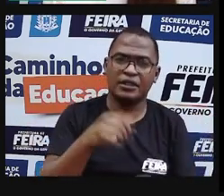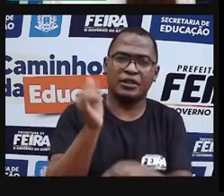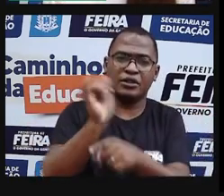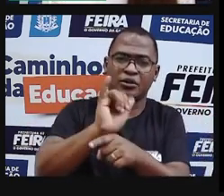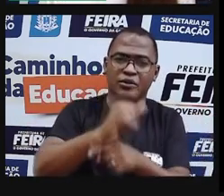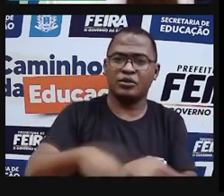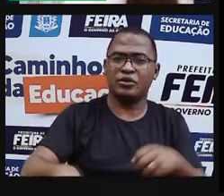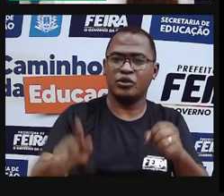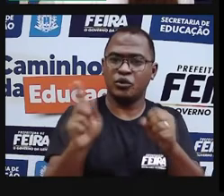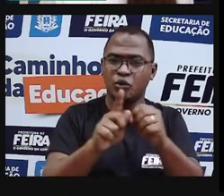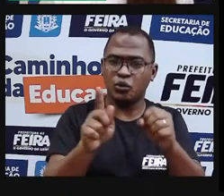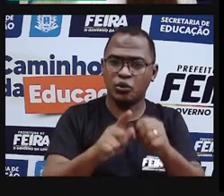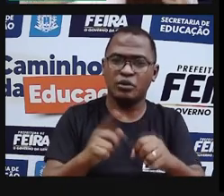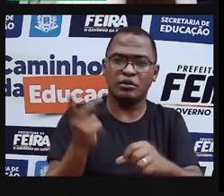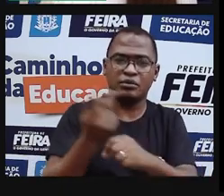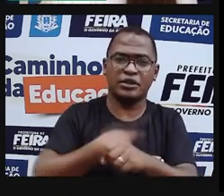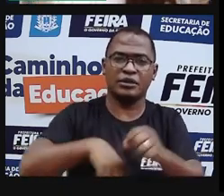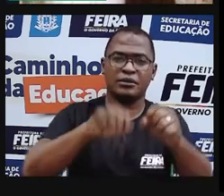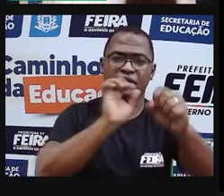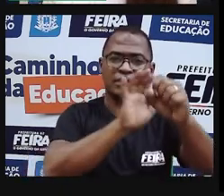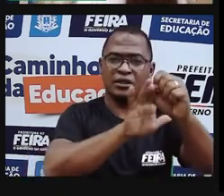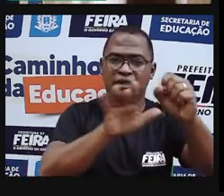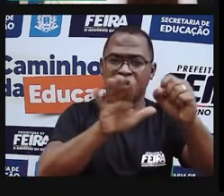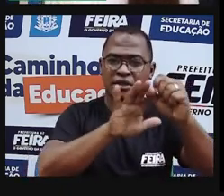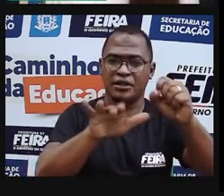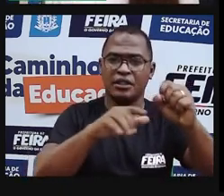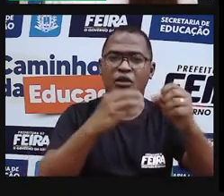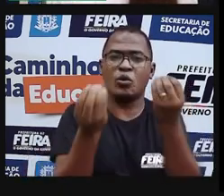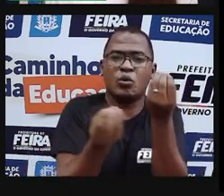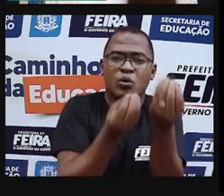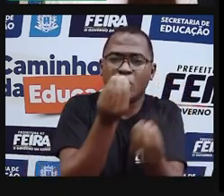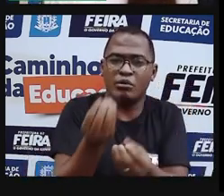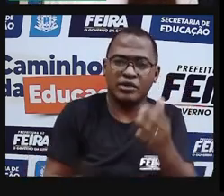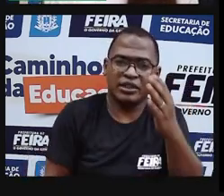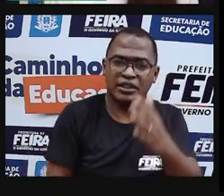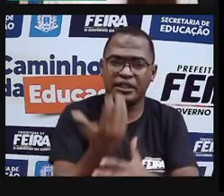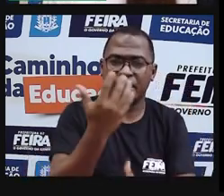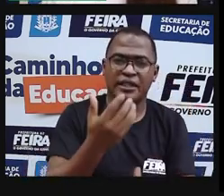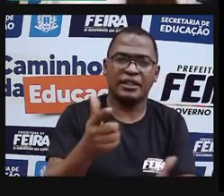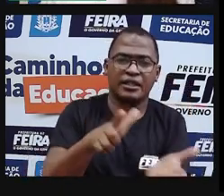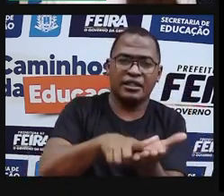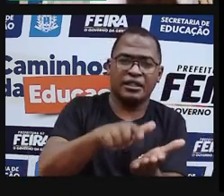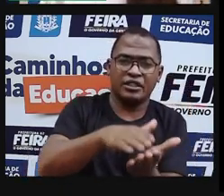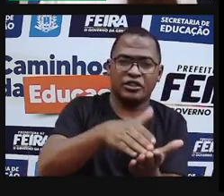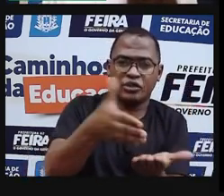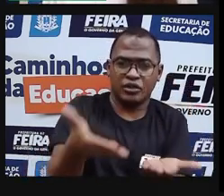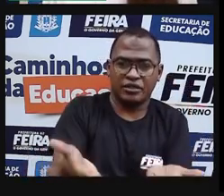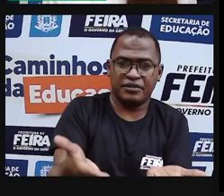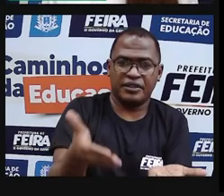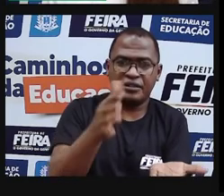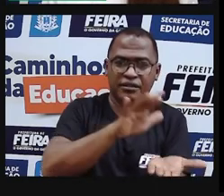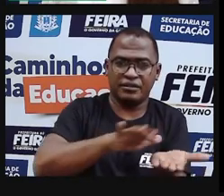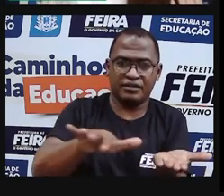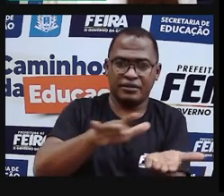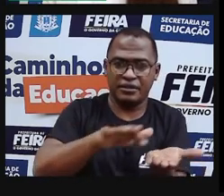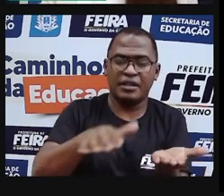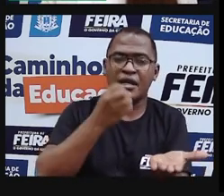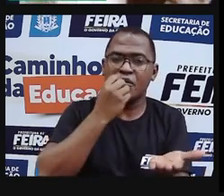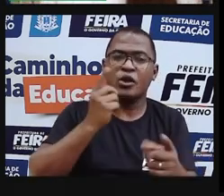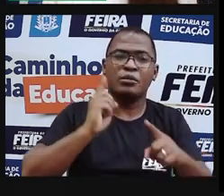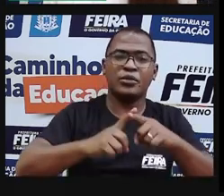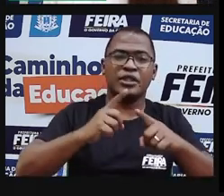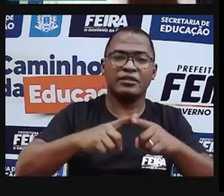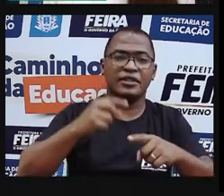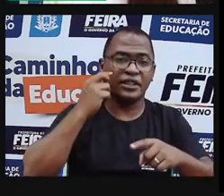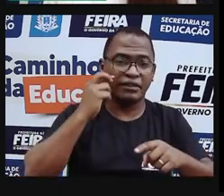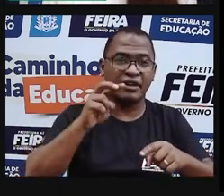vão atrás de vídeos que mostram. muito interessante ver o processo de fabricação. Uma coisa é eu falar para vocês, e outra coisa é vocês verem